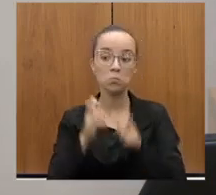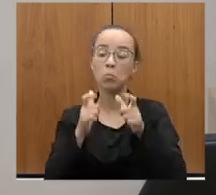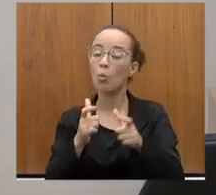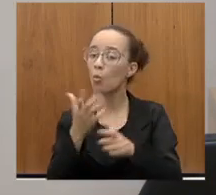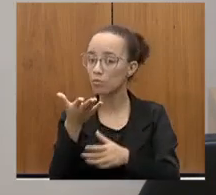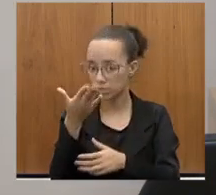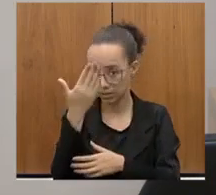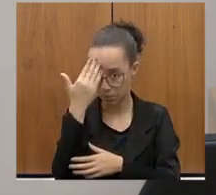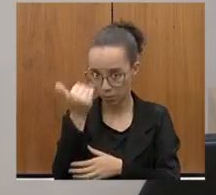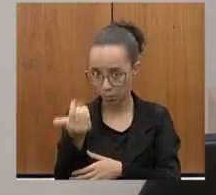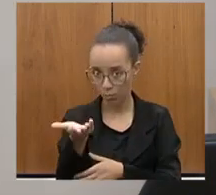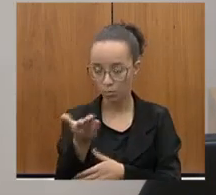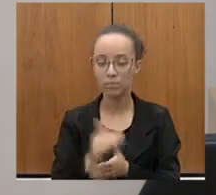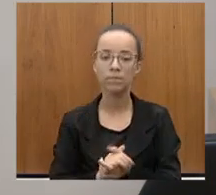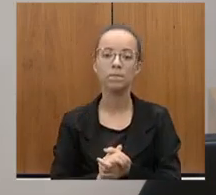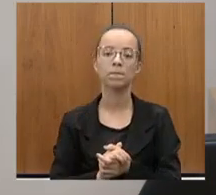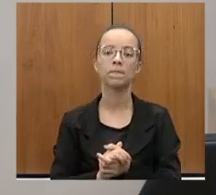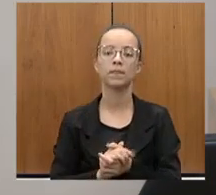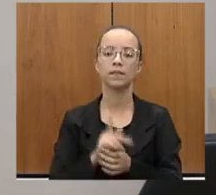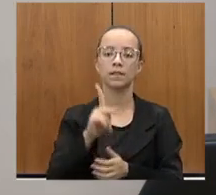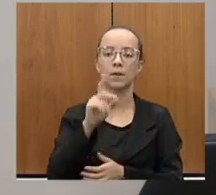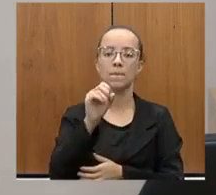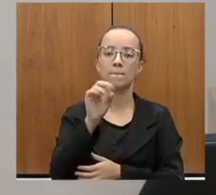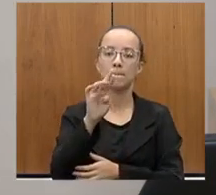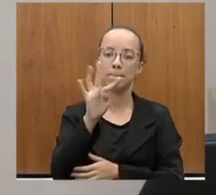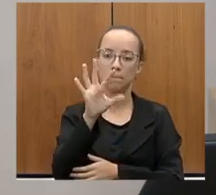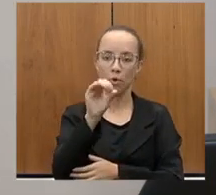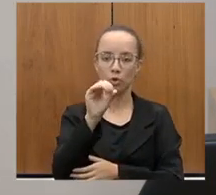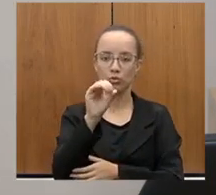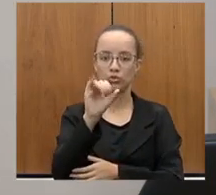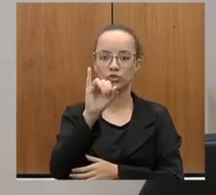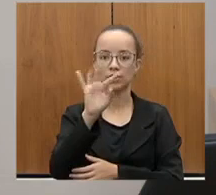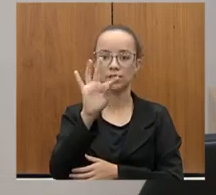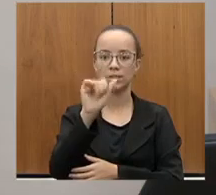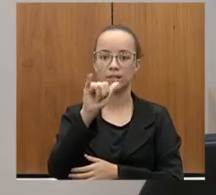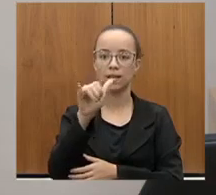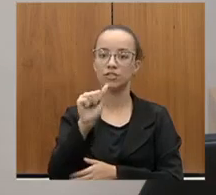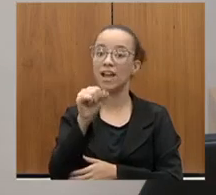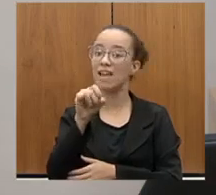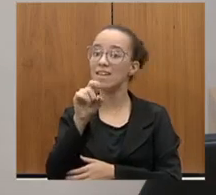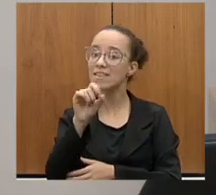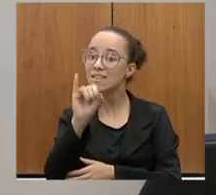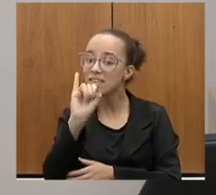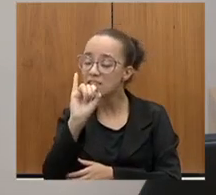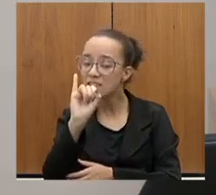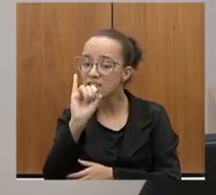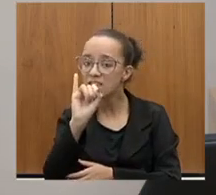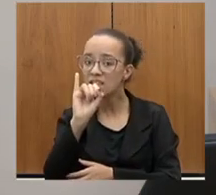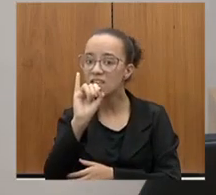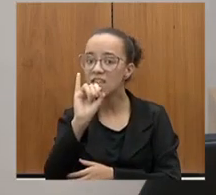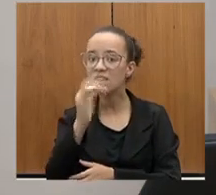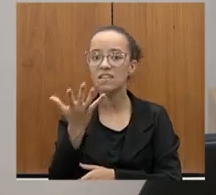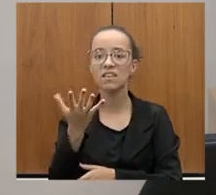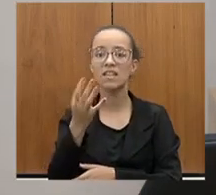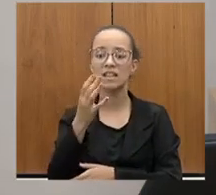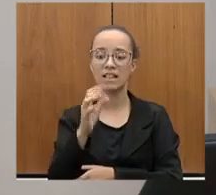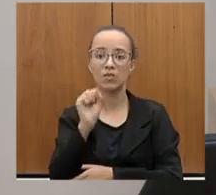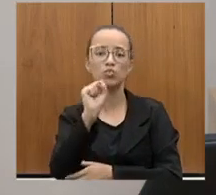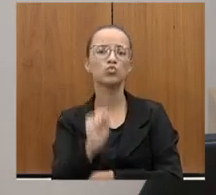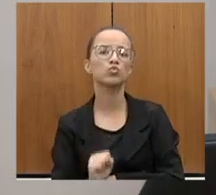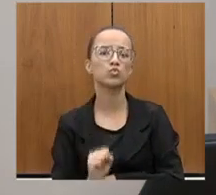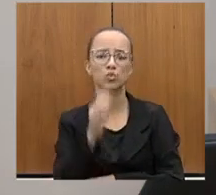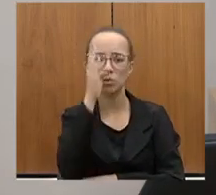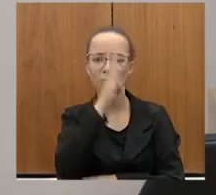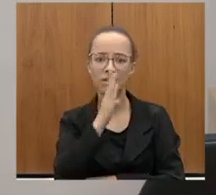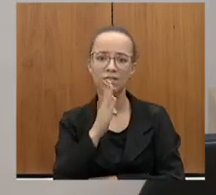onde? O porto de Itajaí, em Santa Catarina, o porto de Assur está terminando o porto